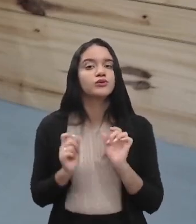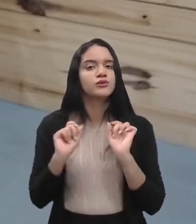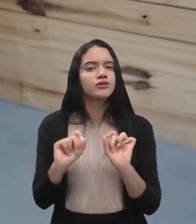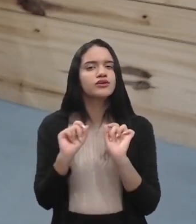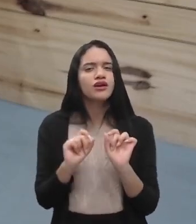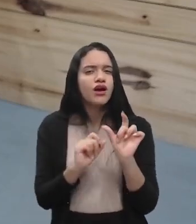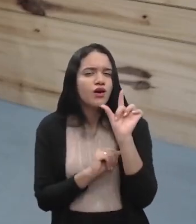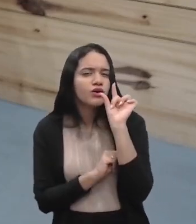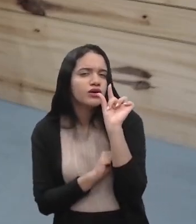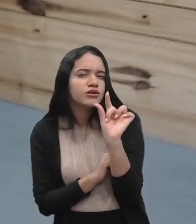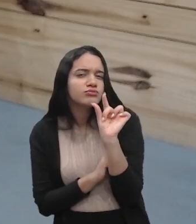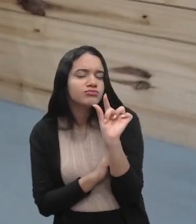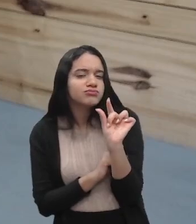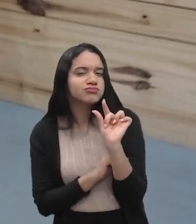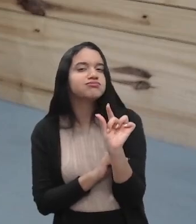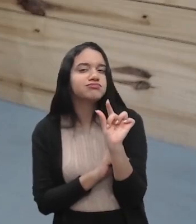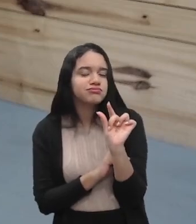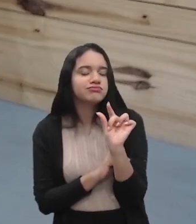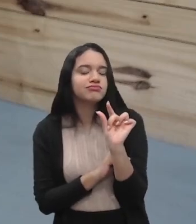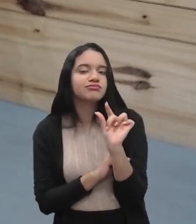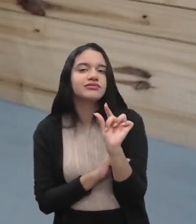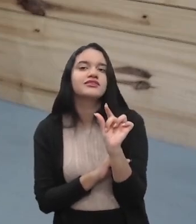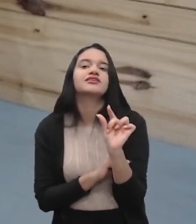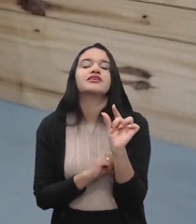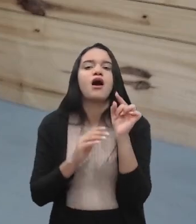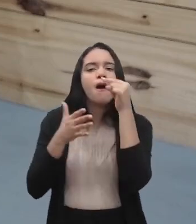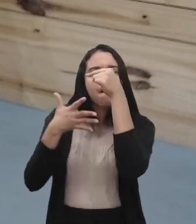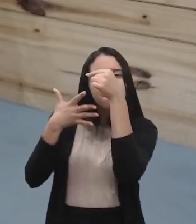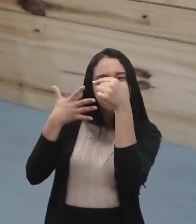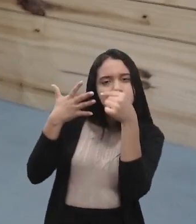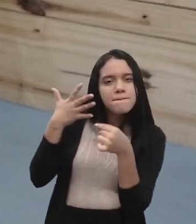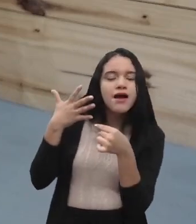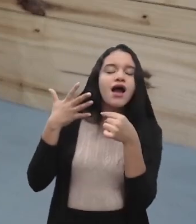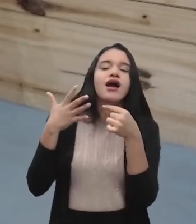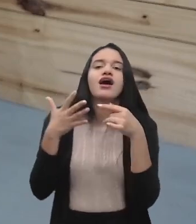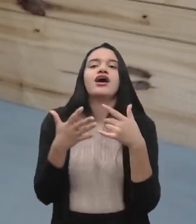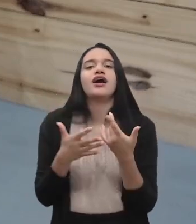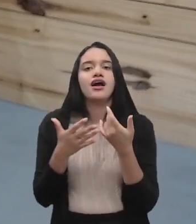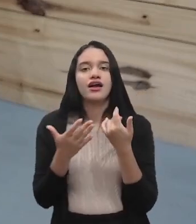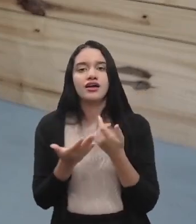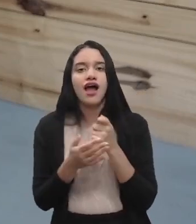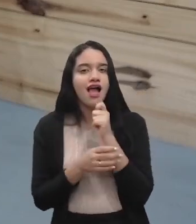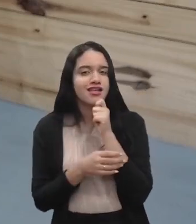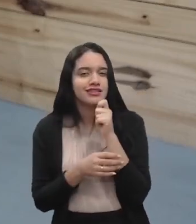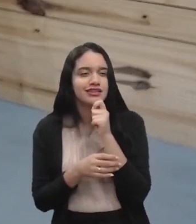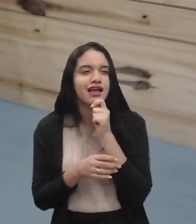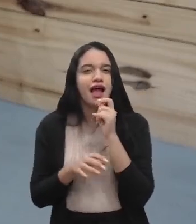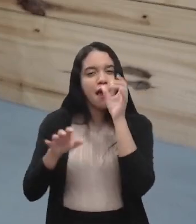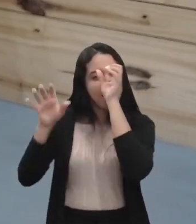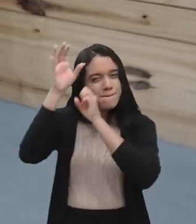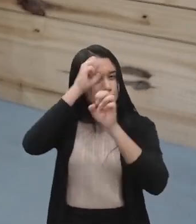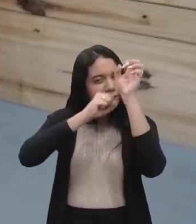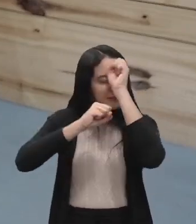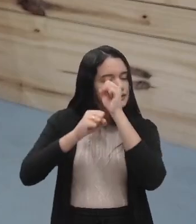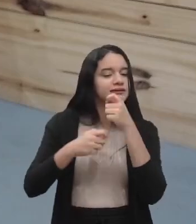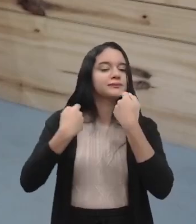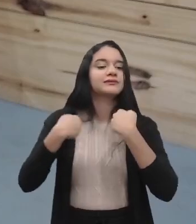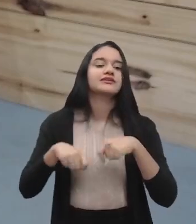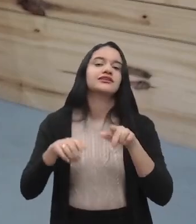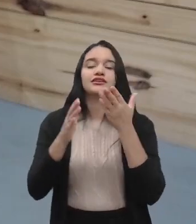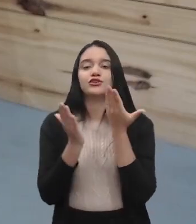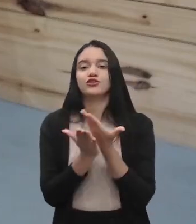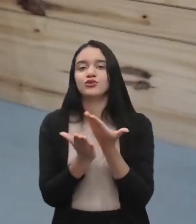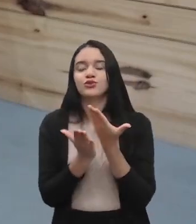um pequeno, é um pequeno, é pequenos pontos, né? Ainda é muito para se aprender, né? A precisa realmente estudar,